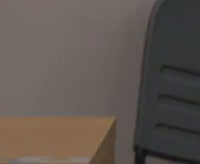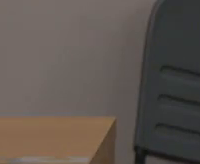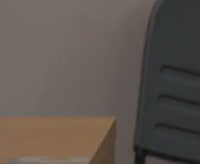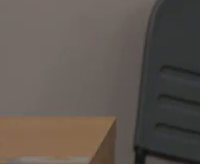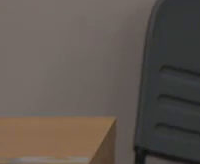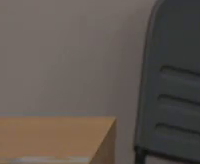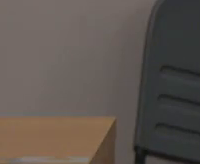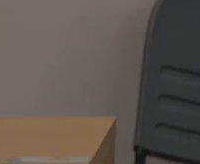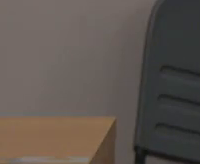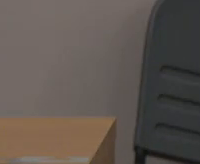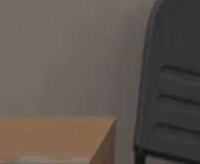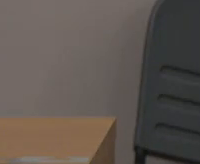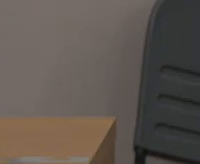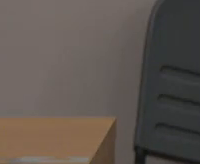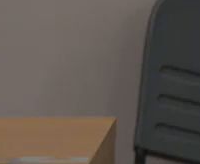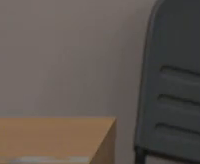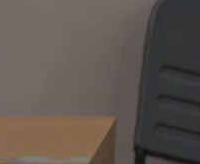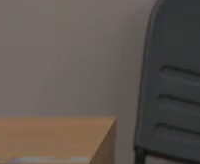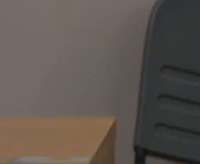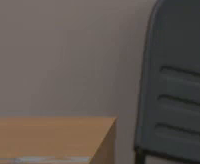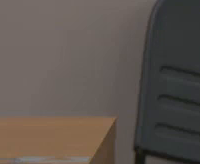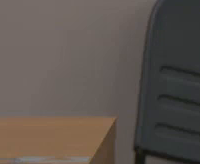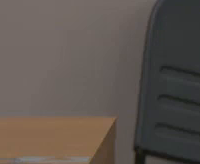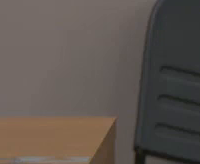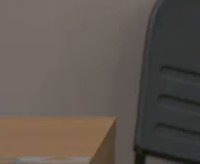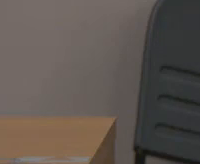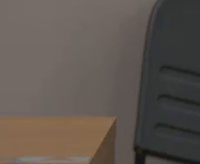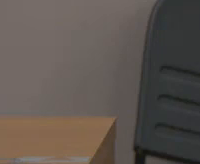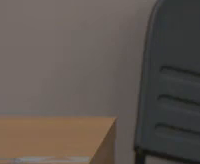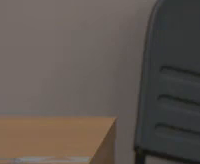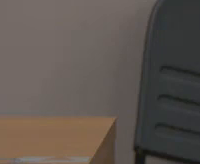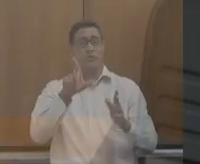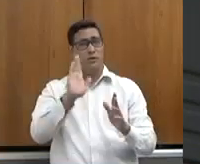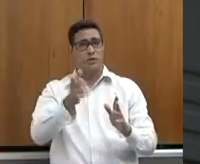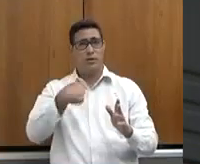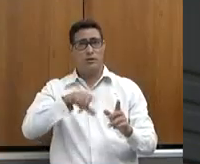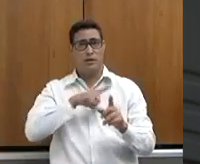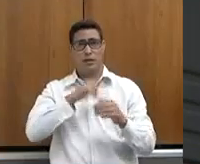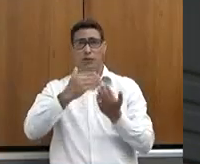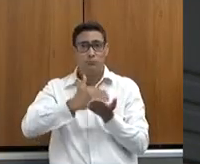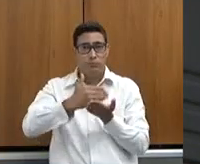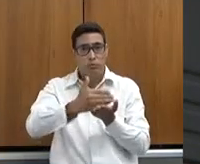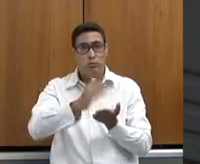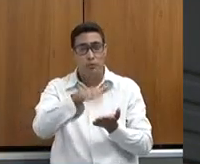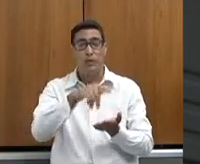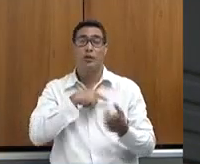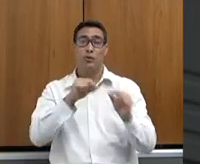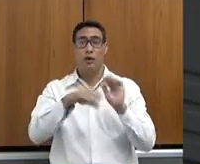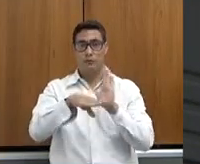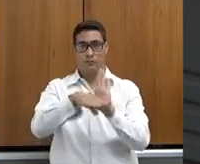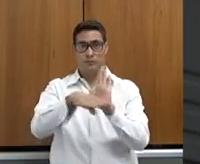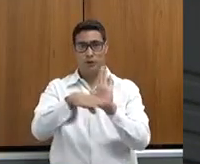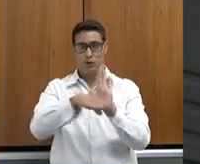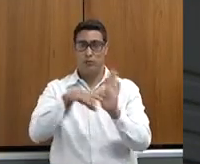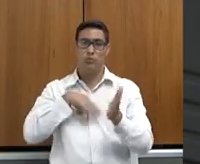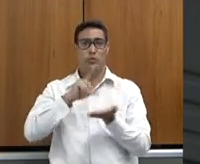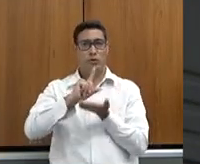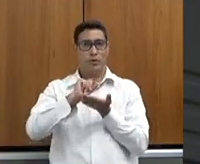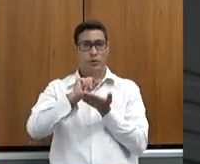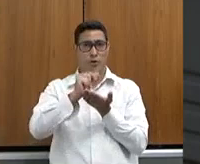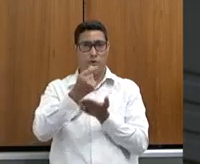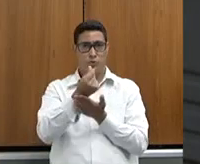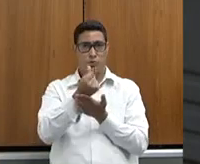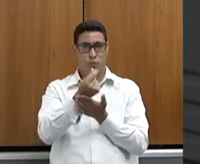inflacionárias, nós não estaríamos do jeito que a gente está. Então, já é um grande começo. A ajuda de custo passou de